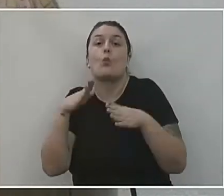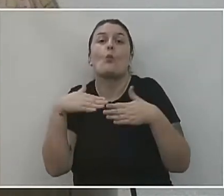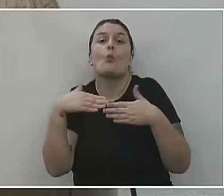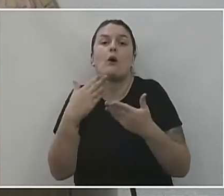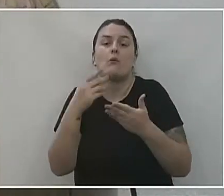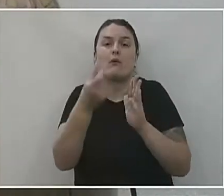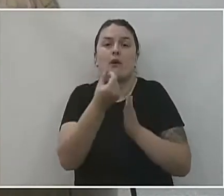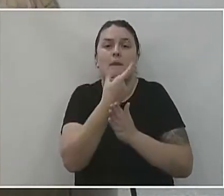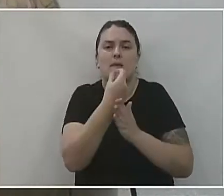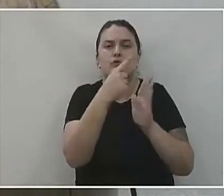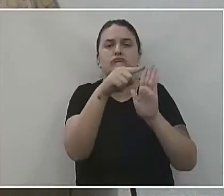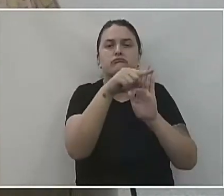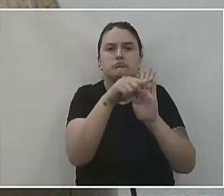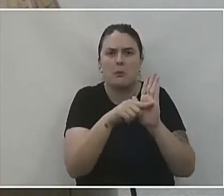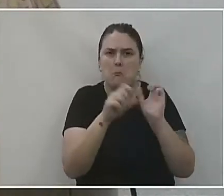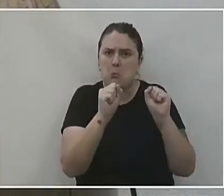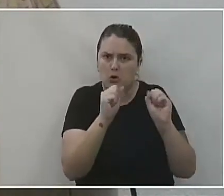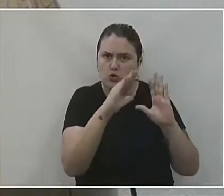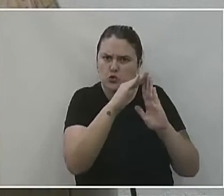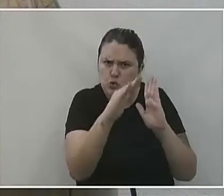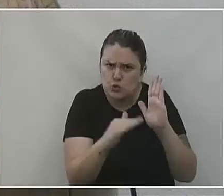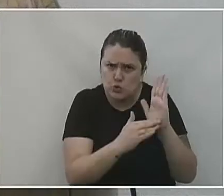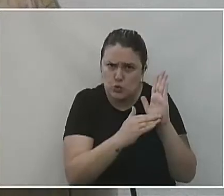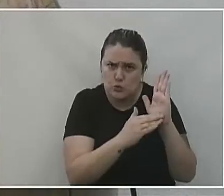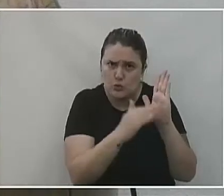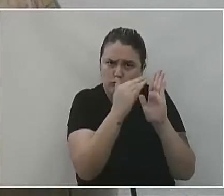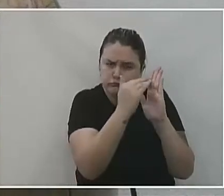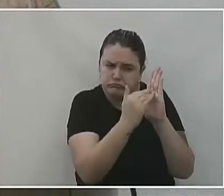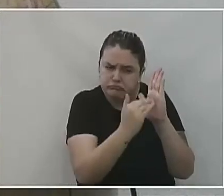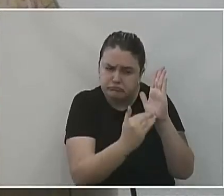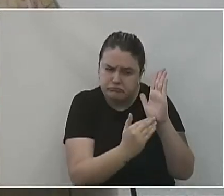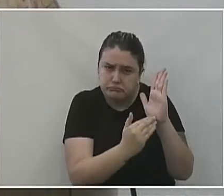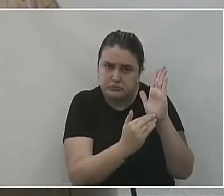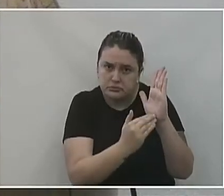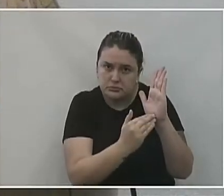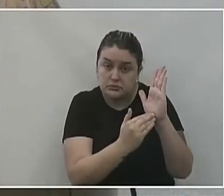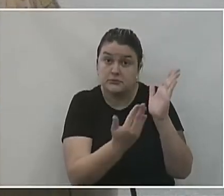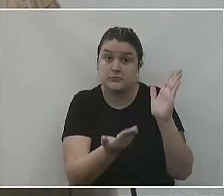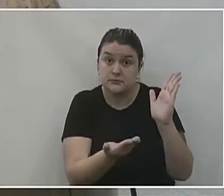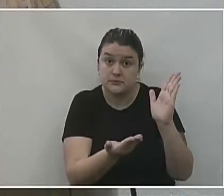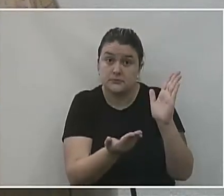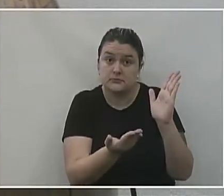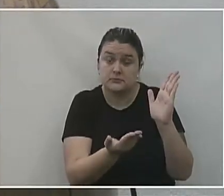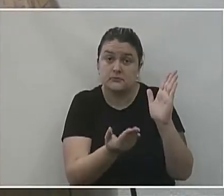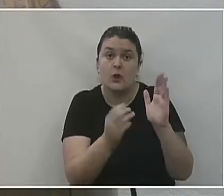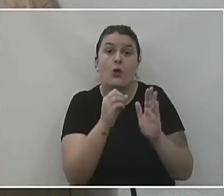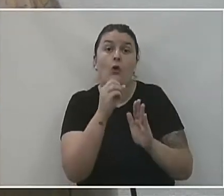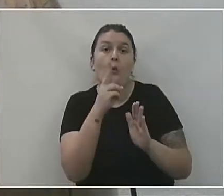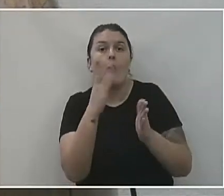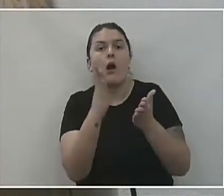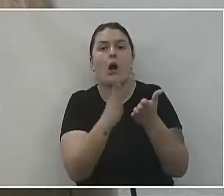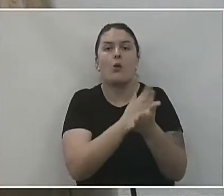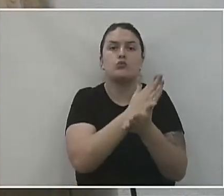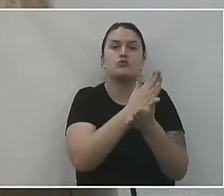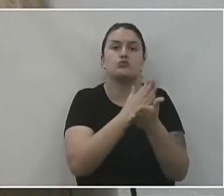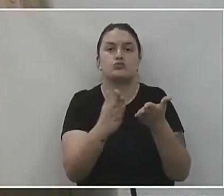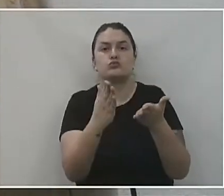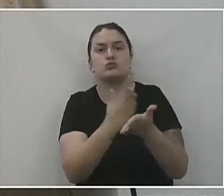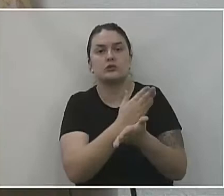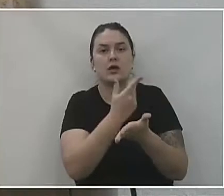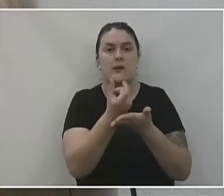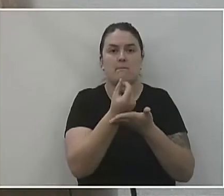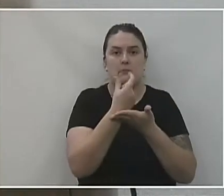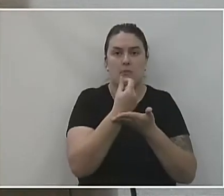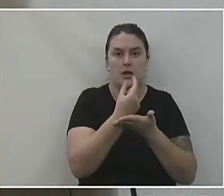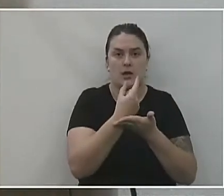toda aquela gama lá. Pode ser que tome tudo que está exemplificado no kit lá que eles colocaram há um bom tempo atrás, assim como uma ou